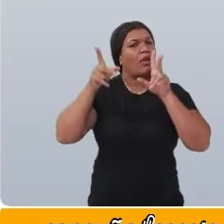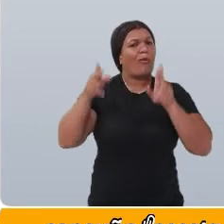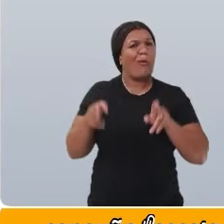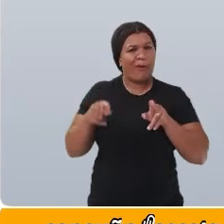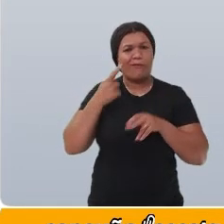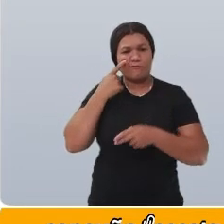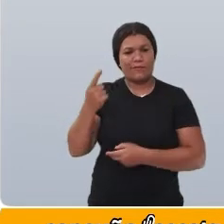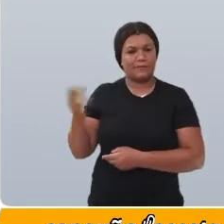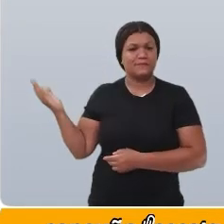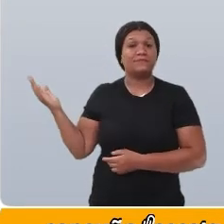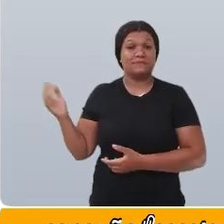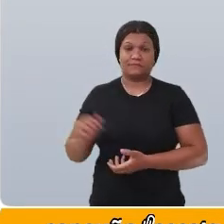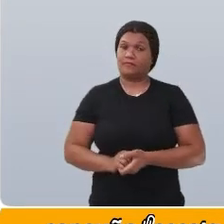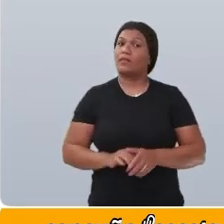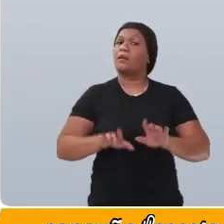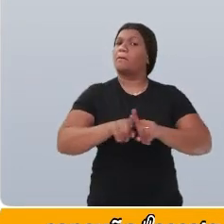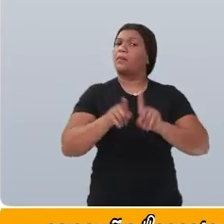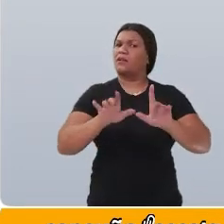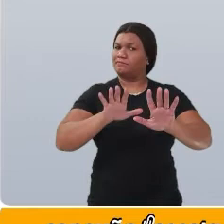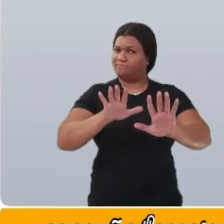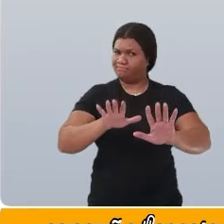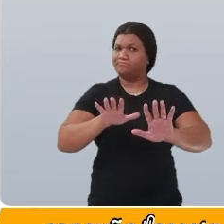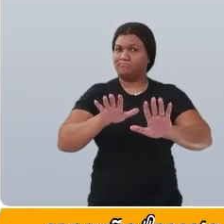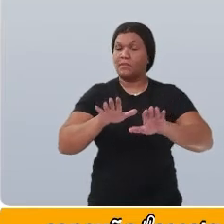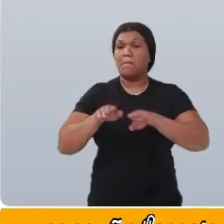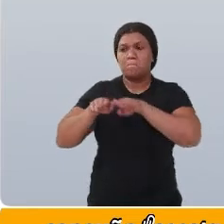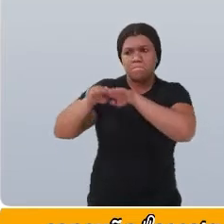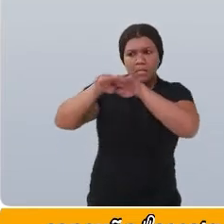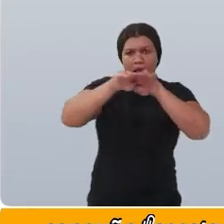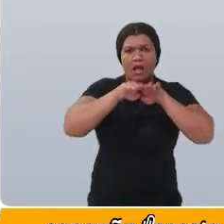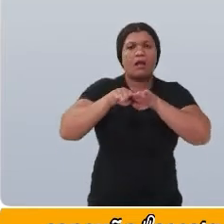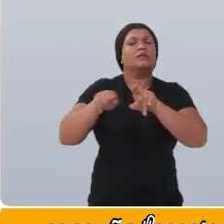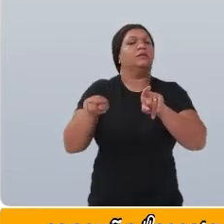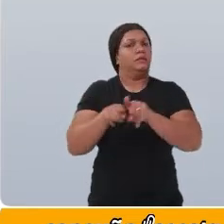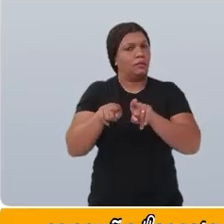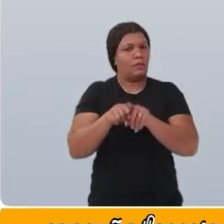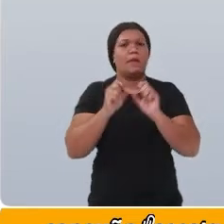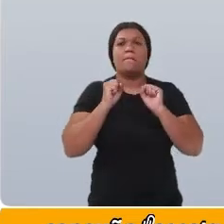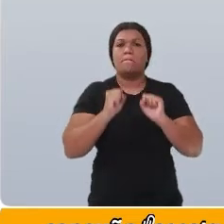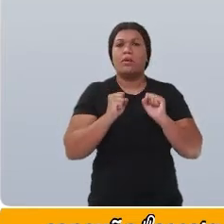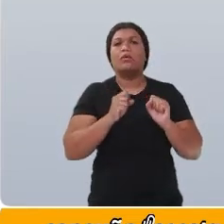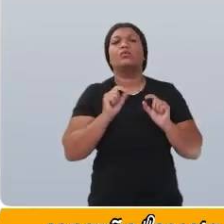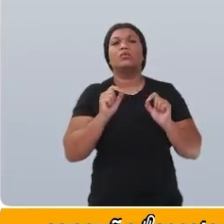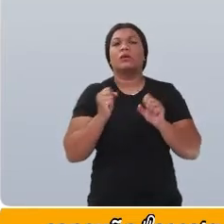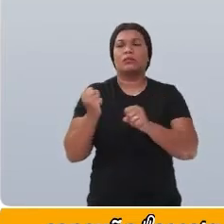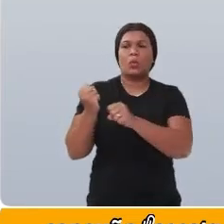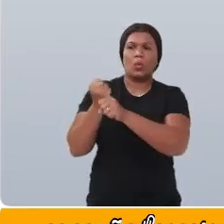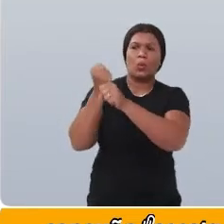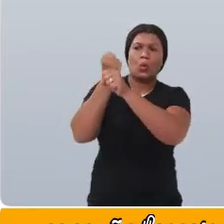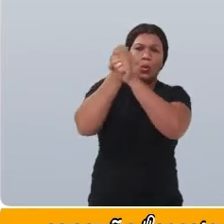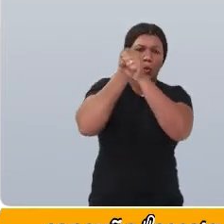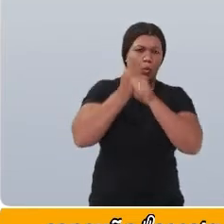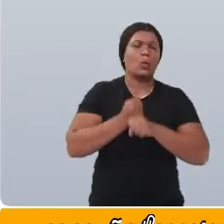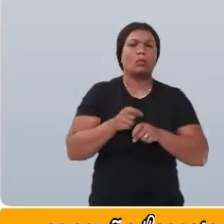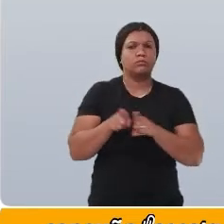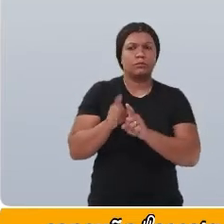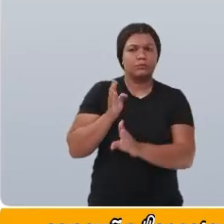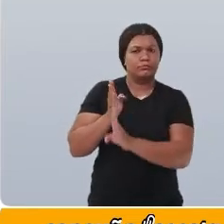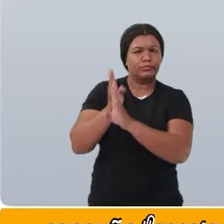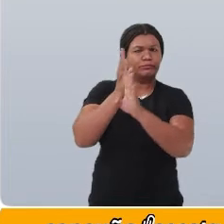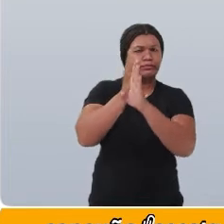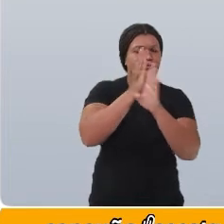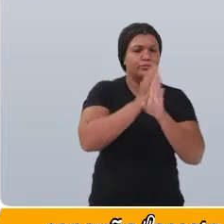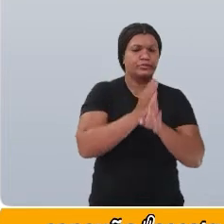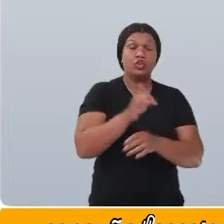Ah, mas os padrões também podem ser encontrados nas construções. Não é